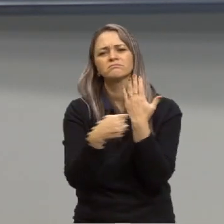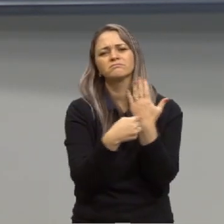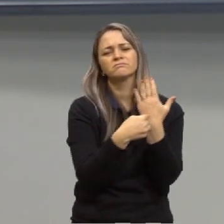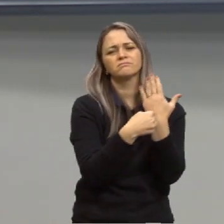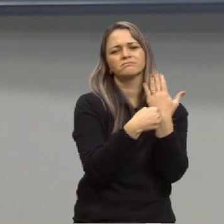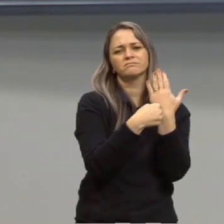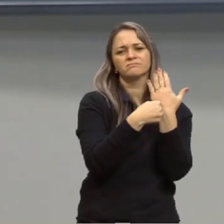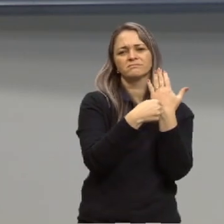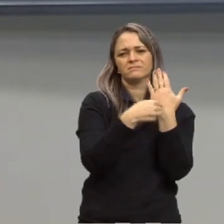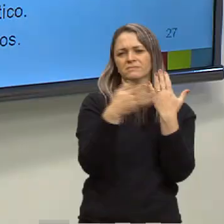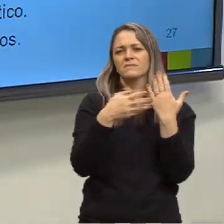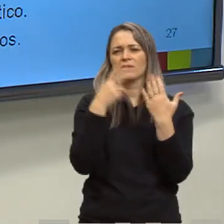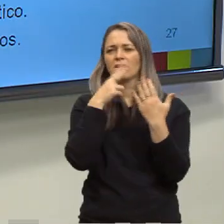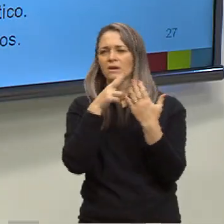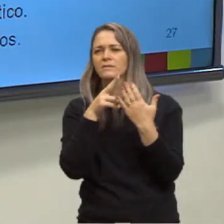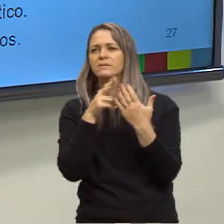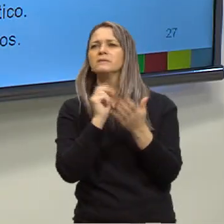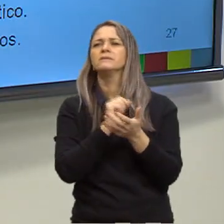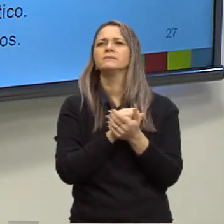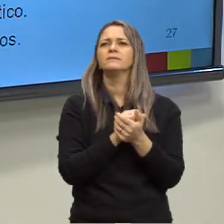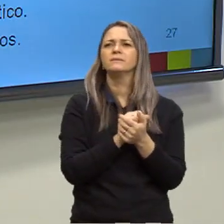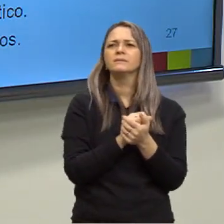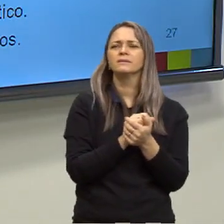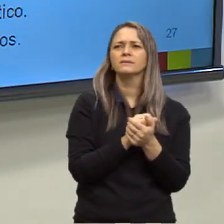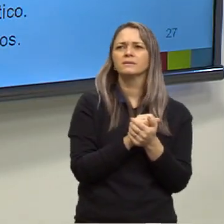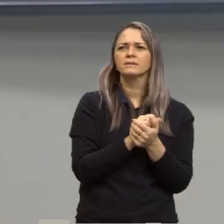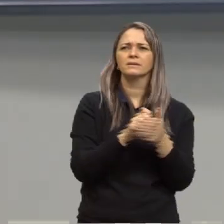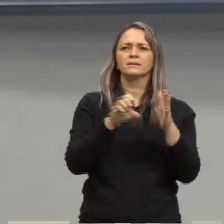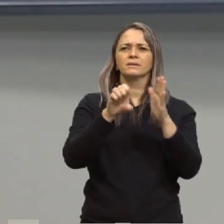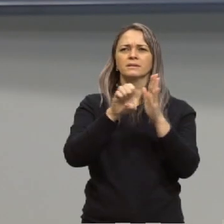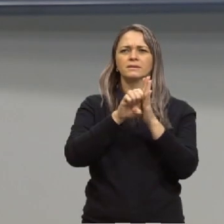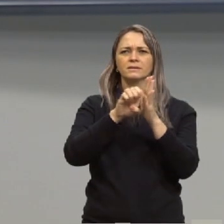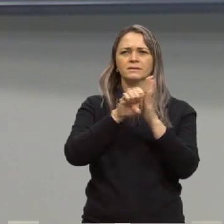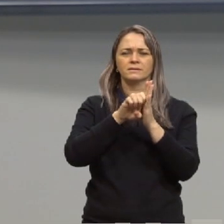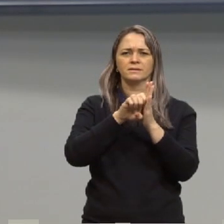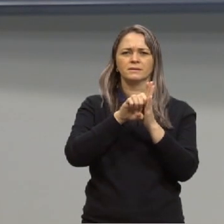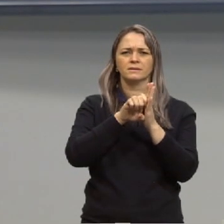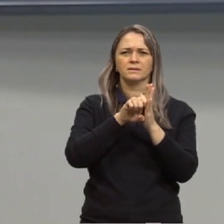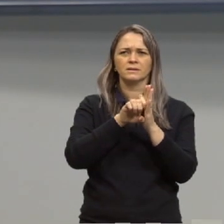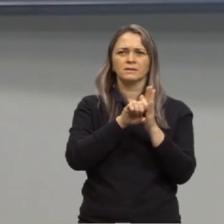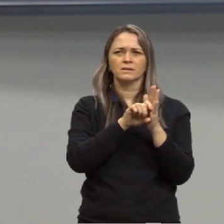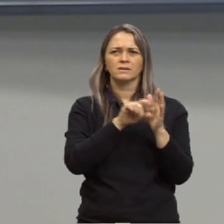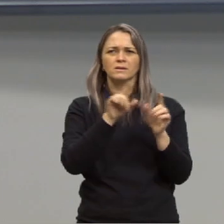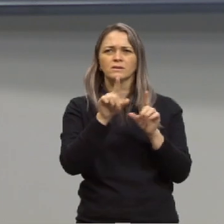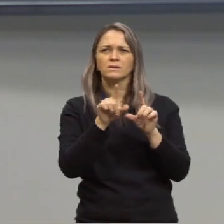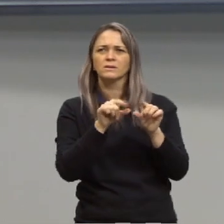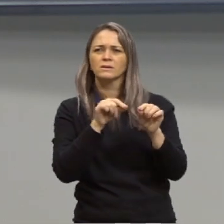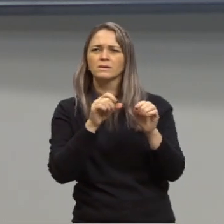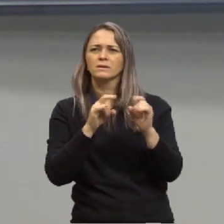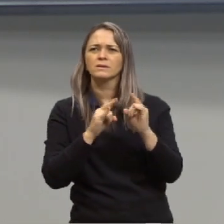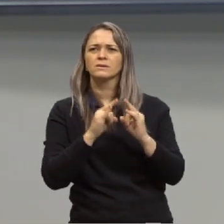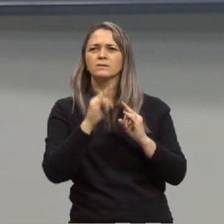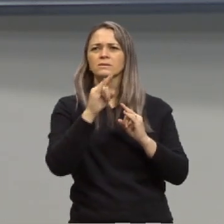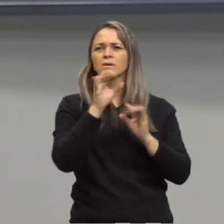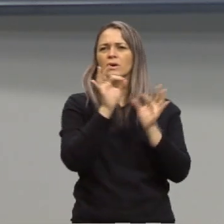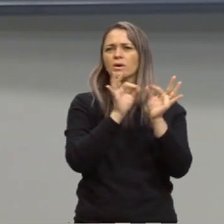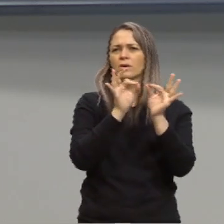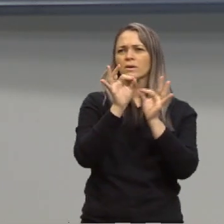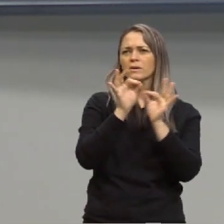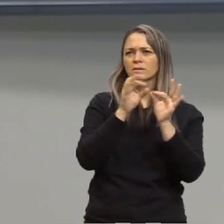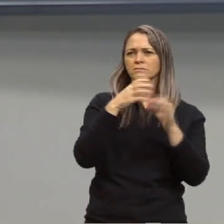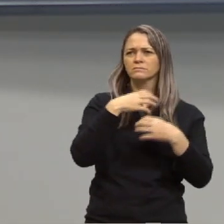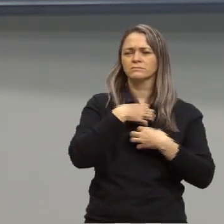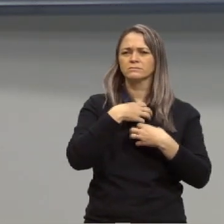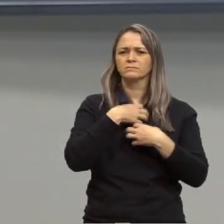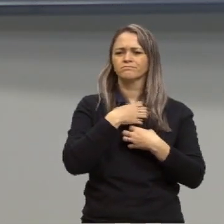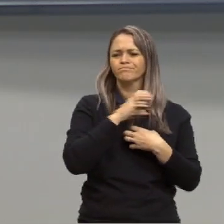metaforização e outras questões e na letra E prioriza construções oracionais de valor semântico de